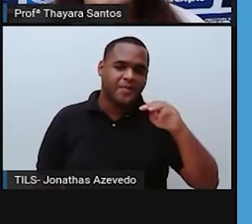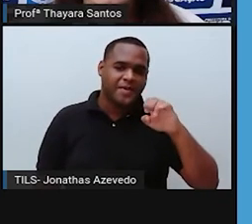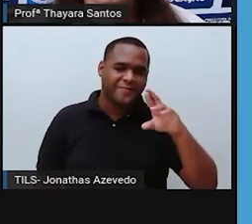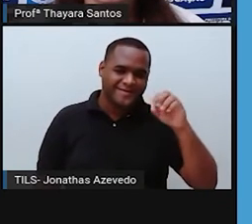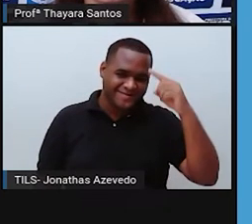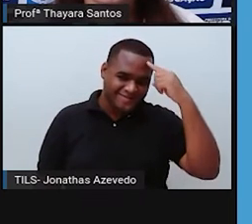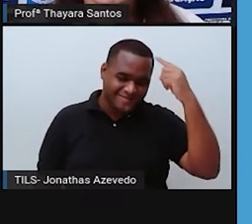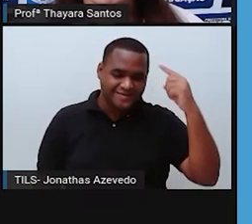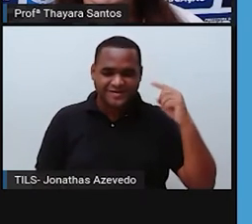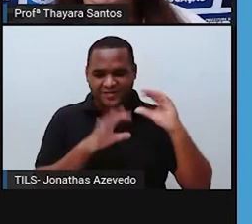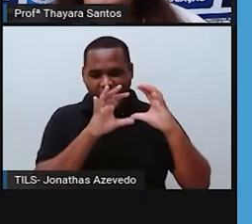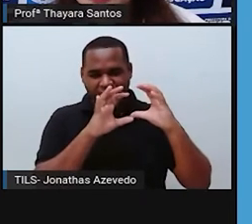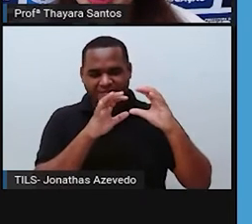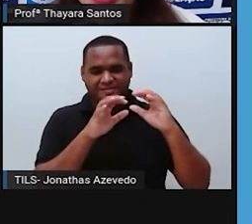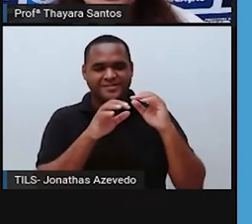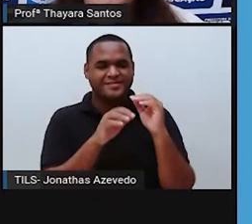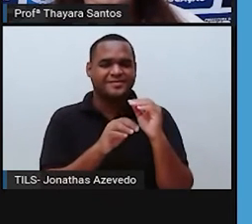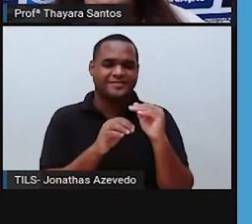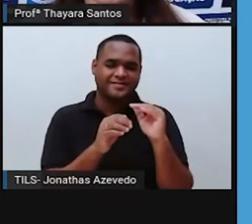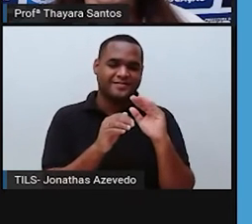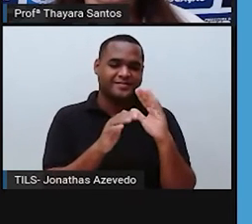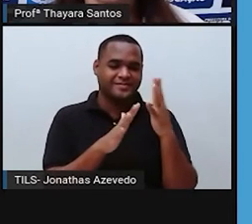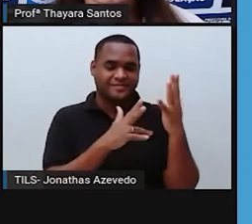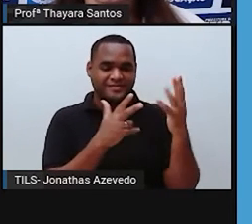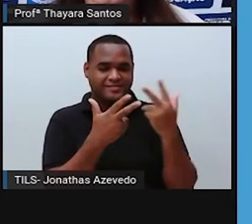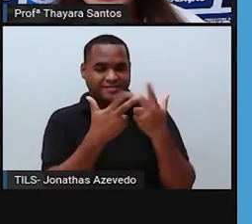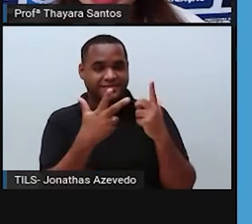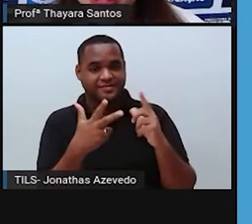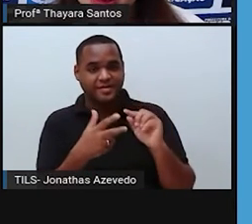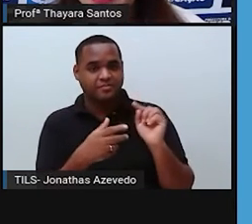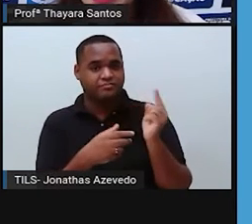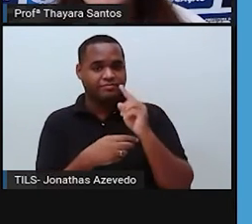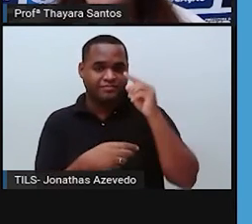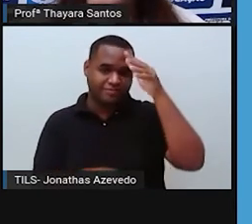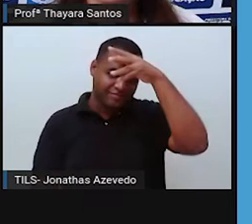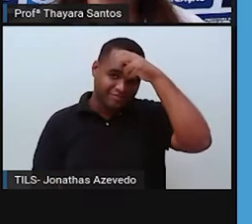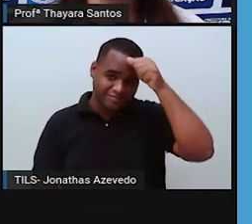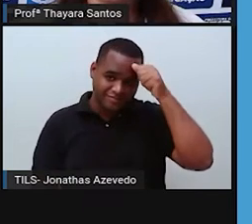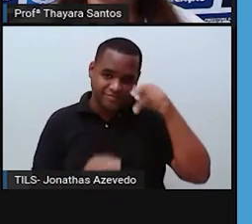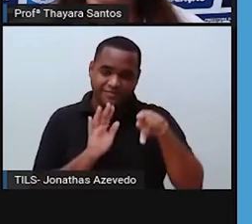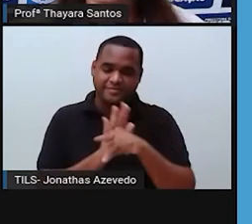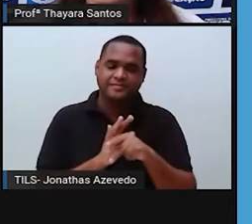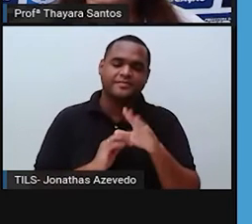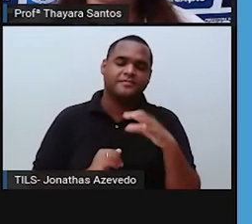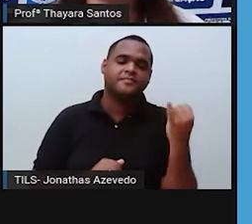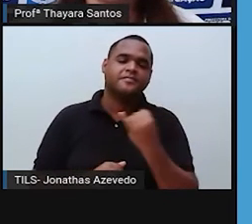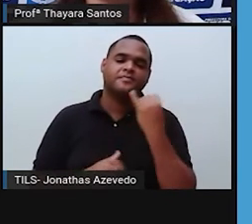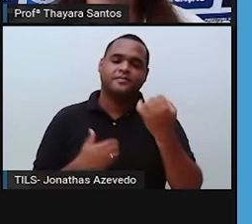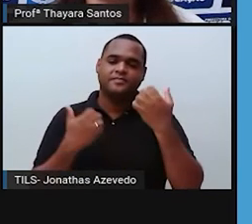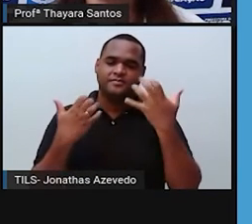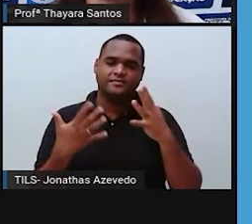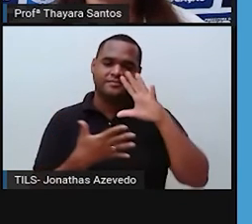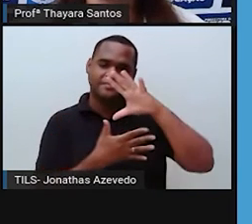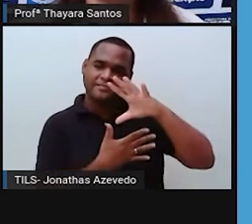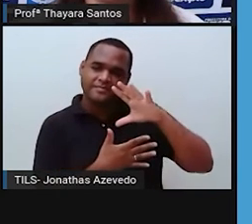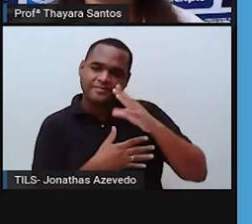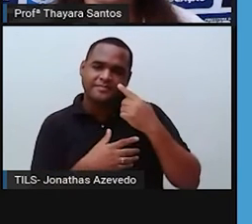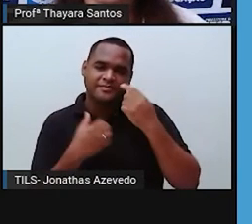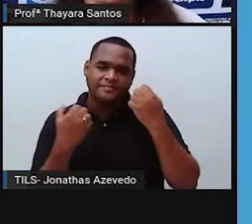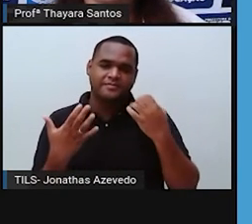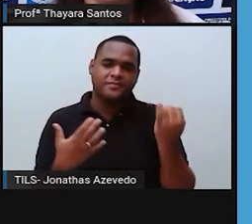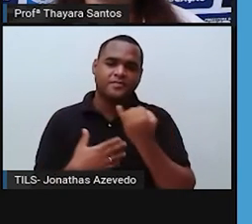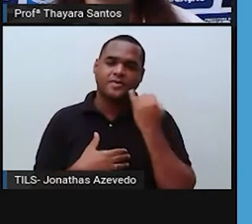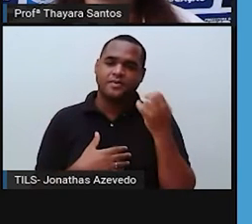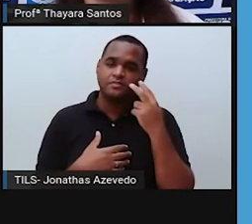coqueiros, aí a gente vê sempre no bioma Mata Atlântica. E uma coisa interessante, eu vou voltar no mapa só para vocês verem.